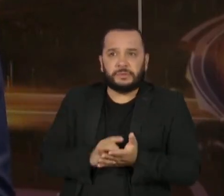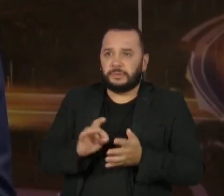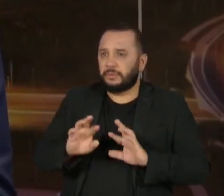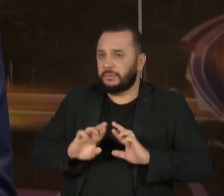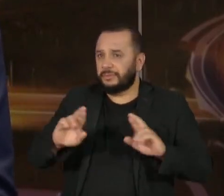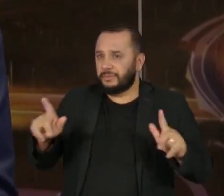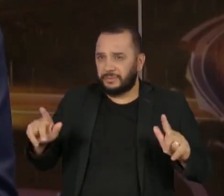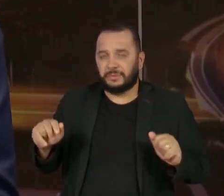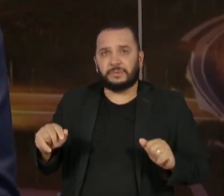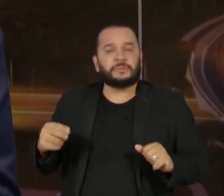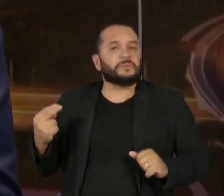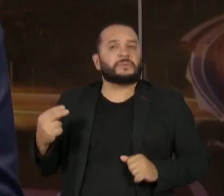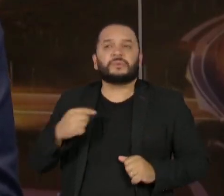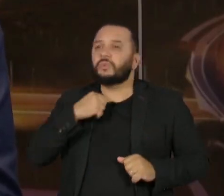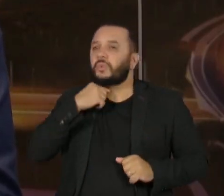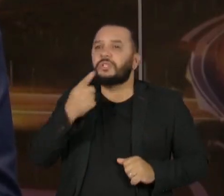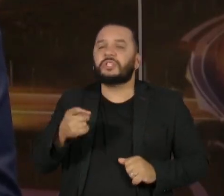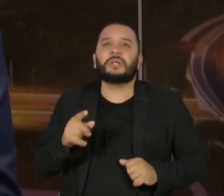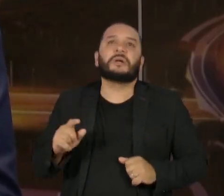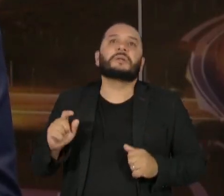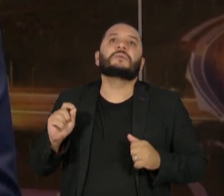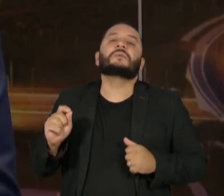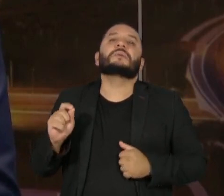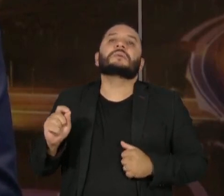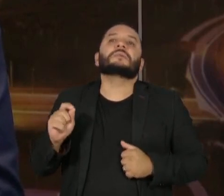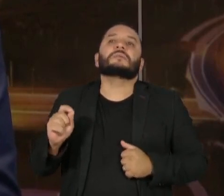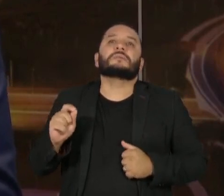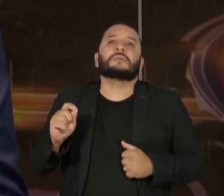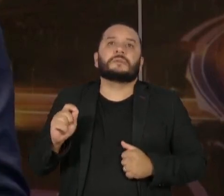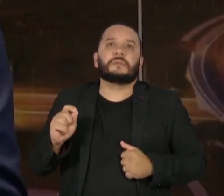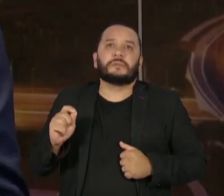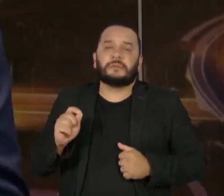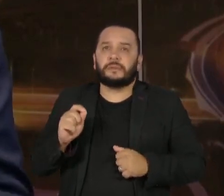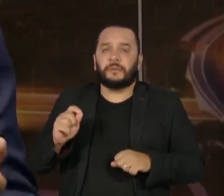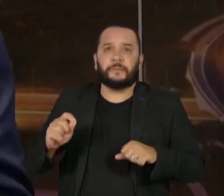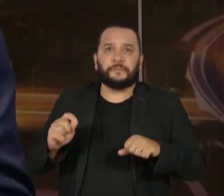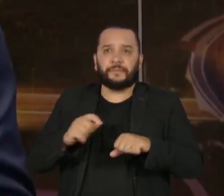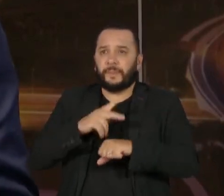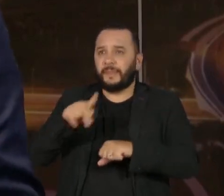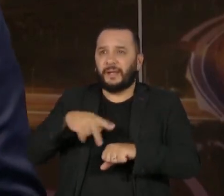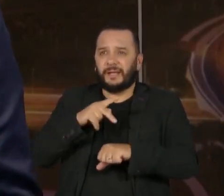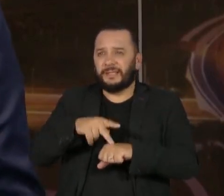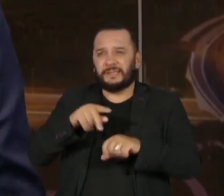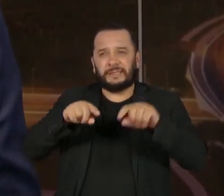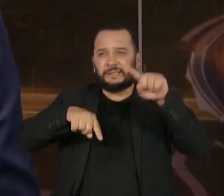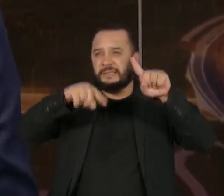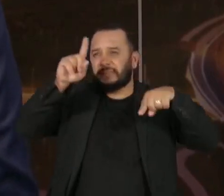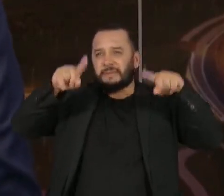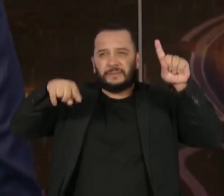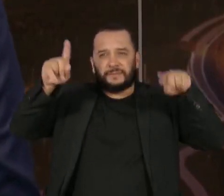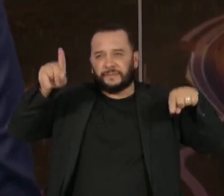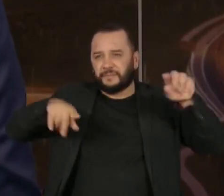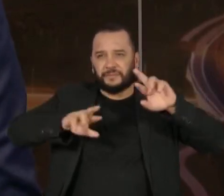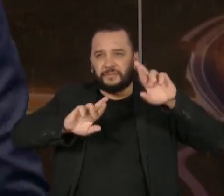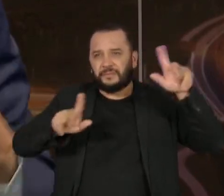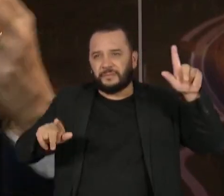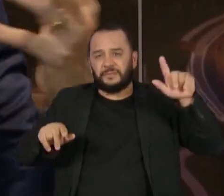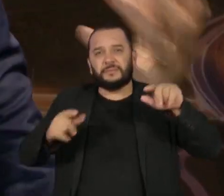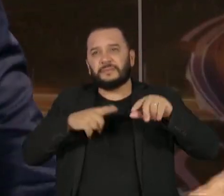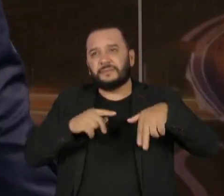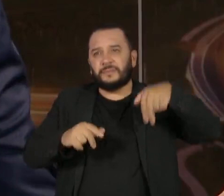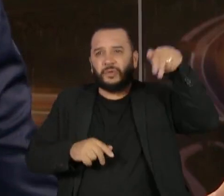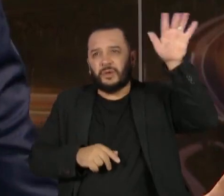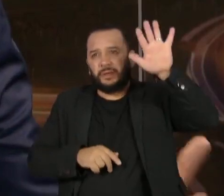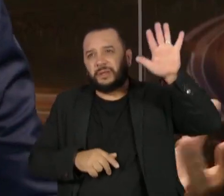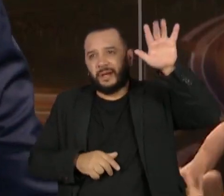botar uma camisa de força, um país muito desigual e muito diferente. Uma coisa é a realidade do semiárido brasileiro,